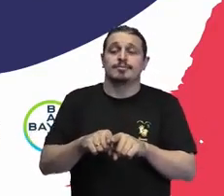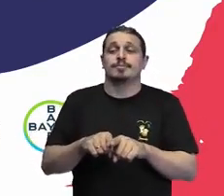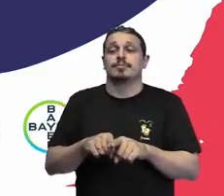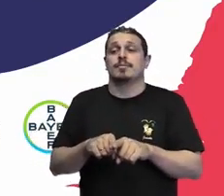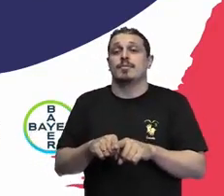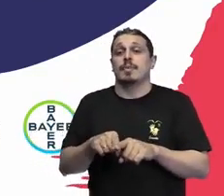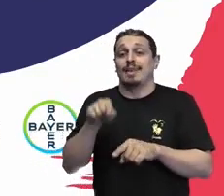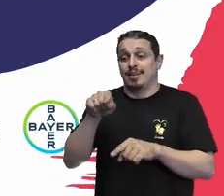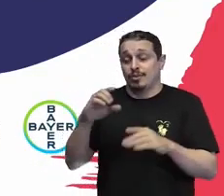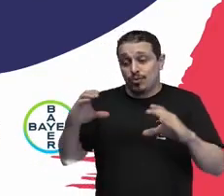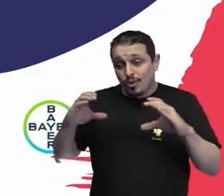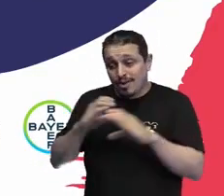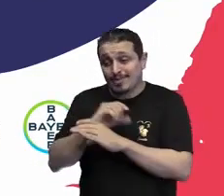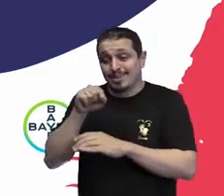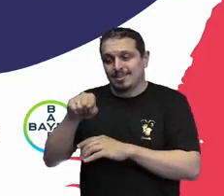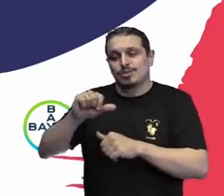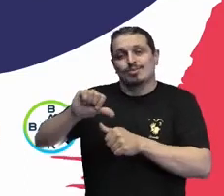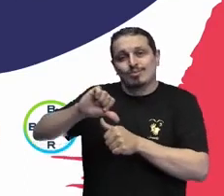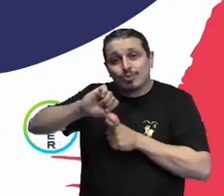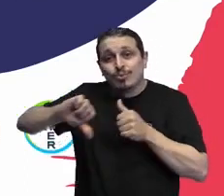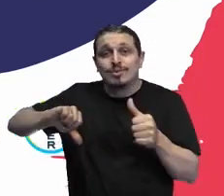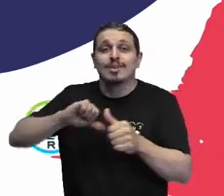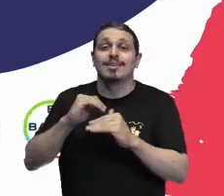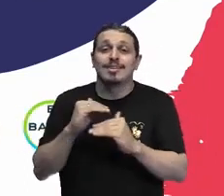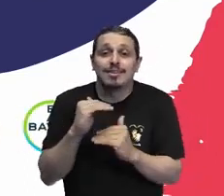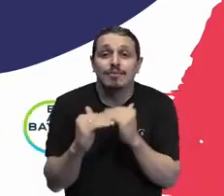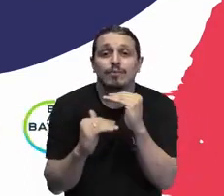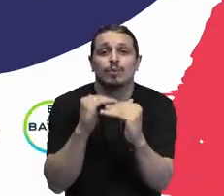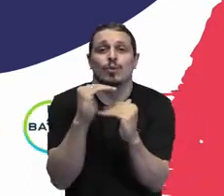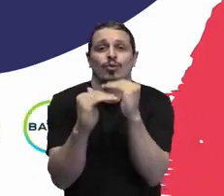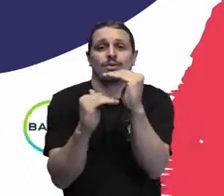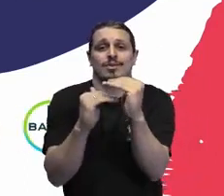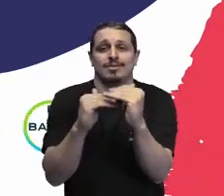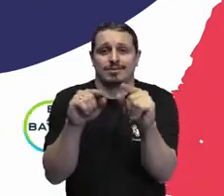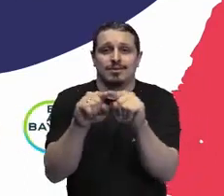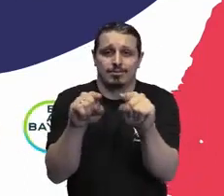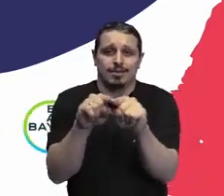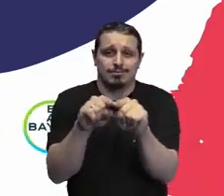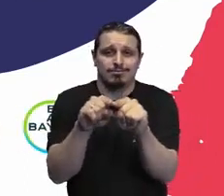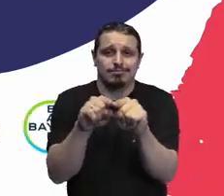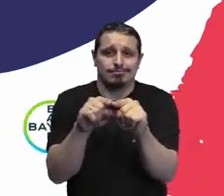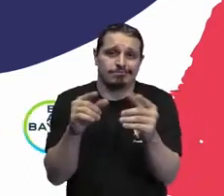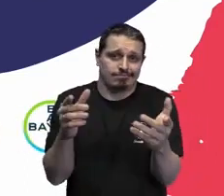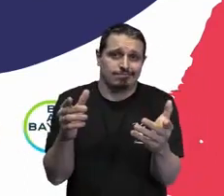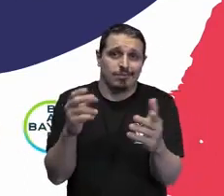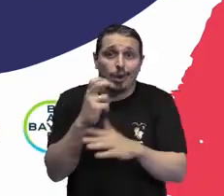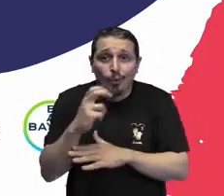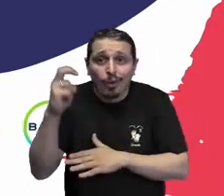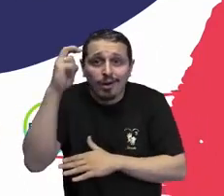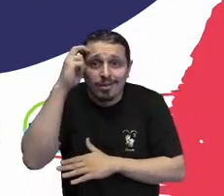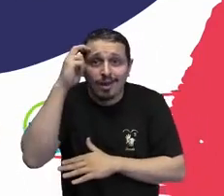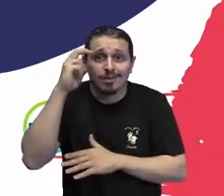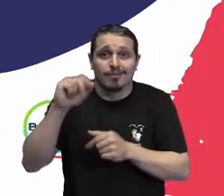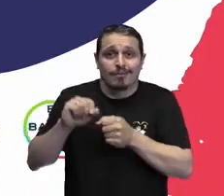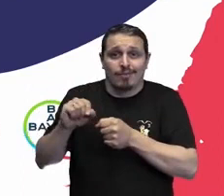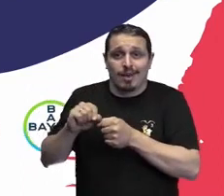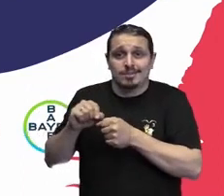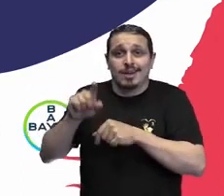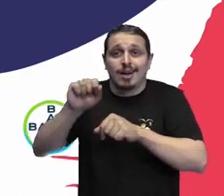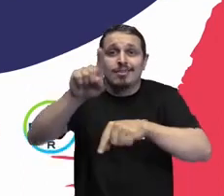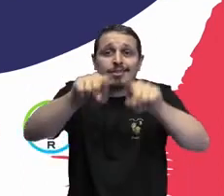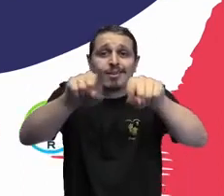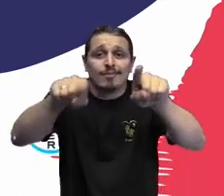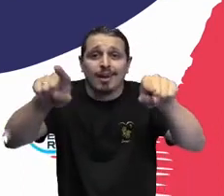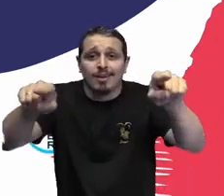processo de transformação, de aculturamento, né? E a diversidade tem um fator crucial nessa